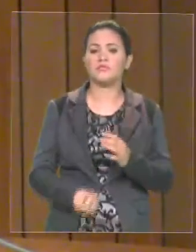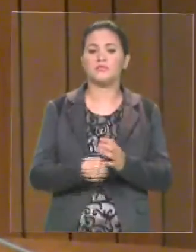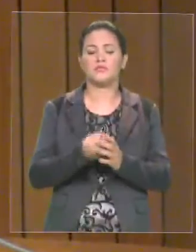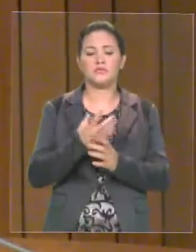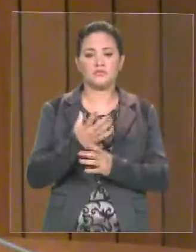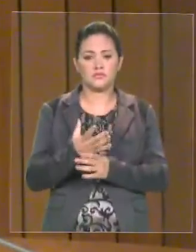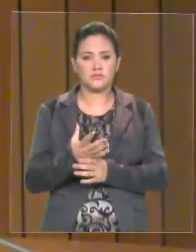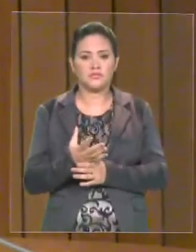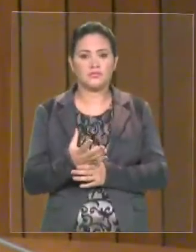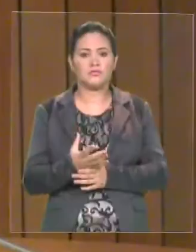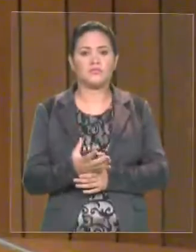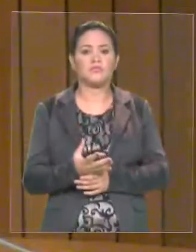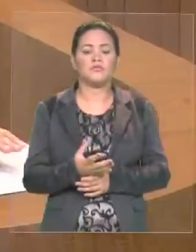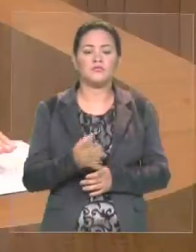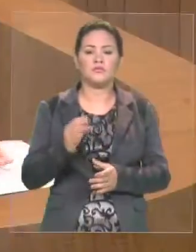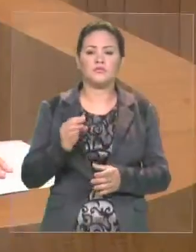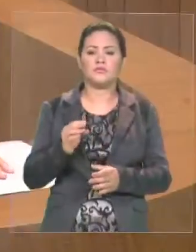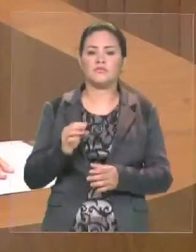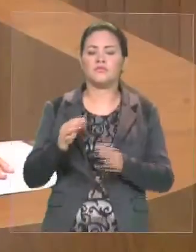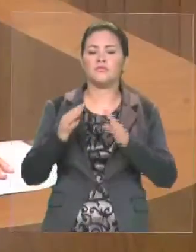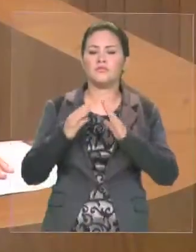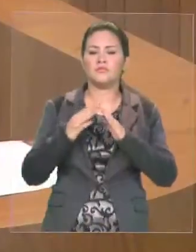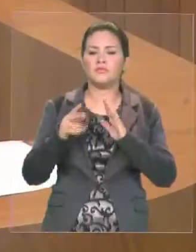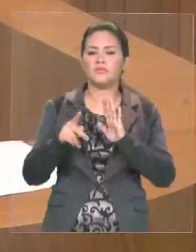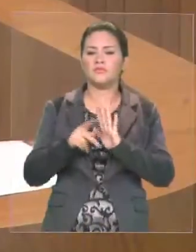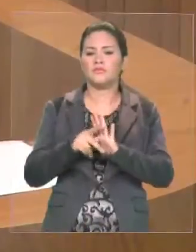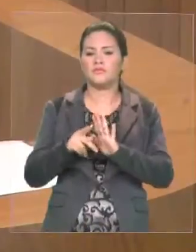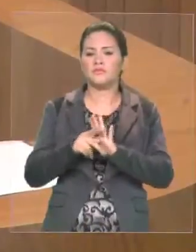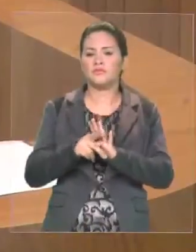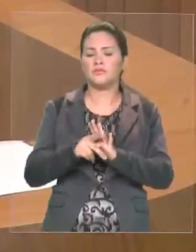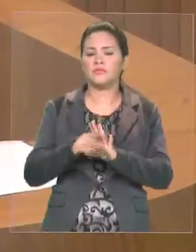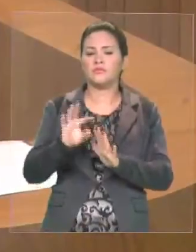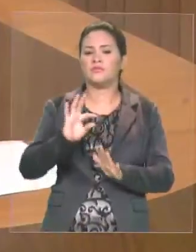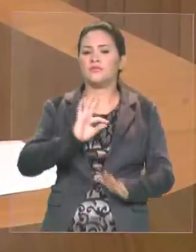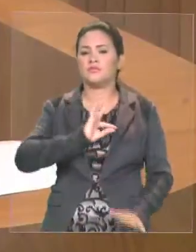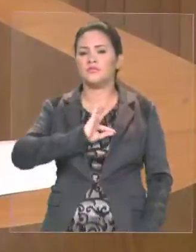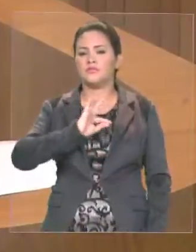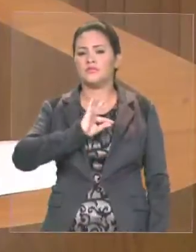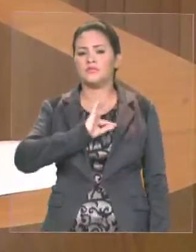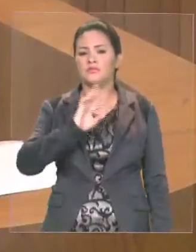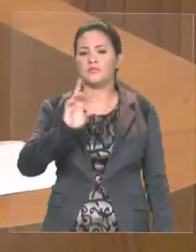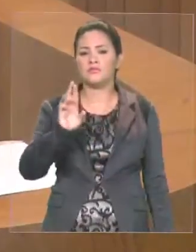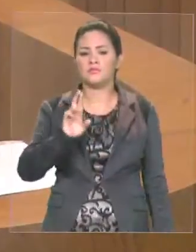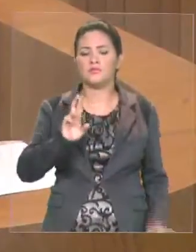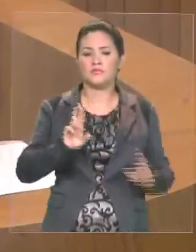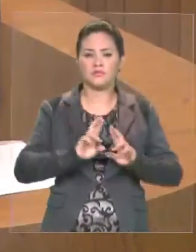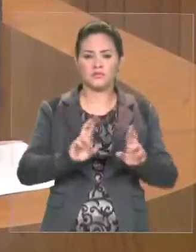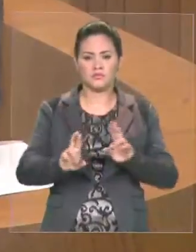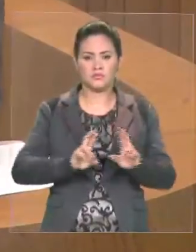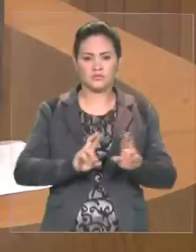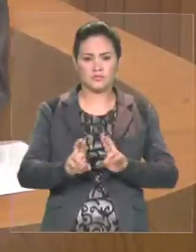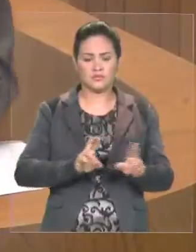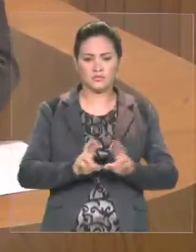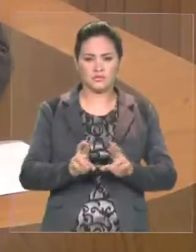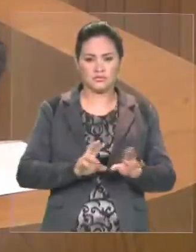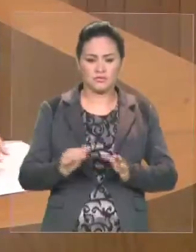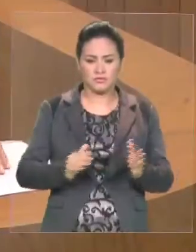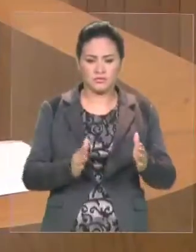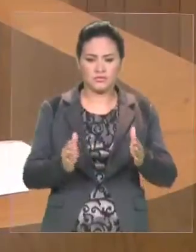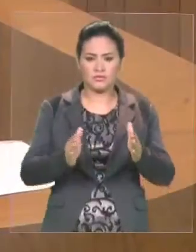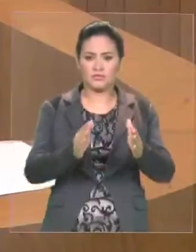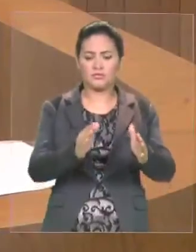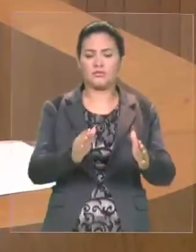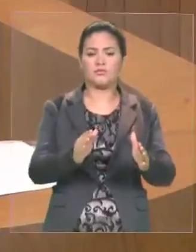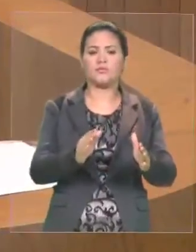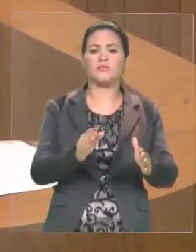em todo o Estado do Maranhão. Vários pontos importantes que a comissão vai contribuir com a segurança pública do Estado. Estamos entrando com a